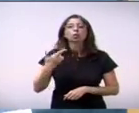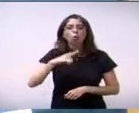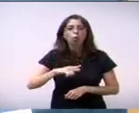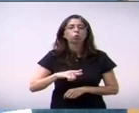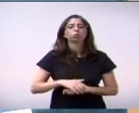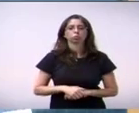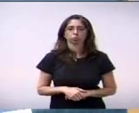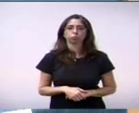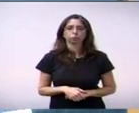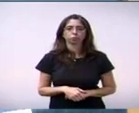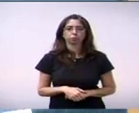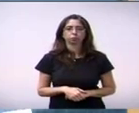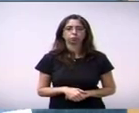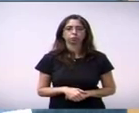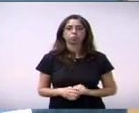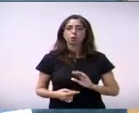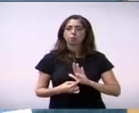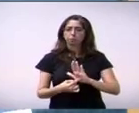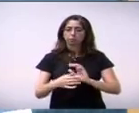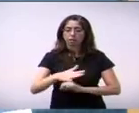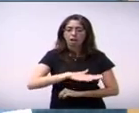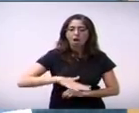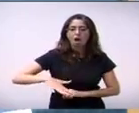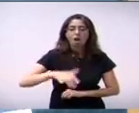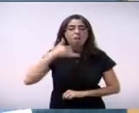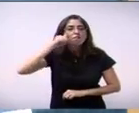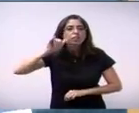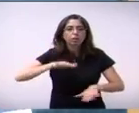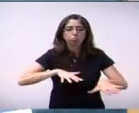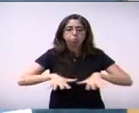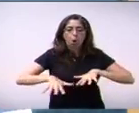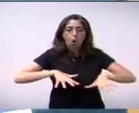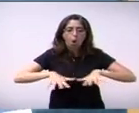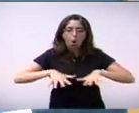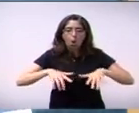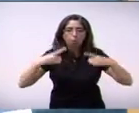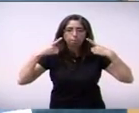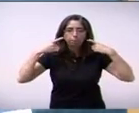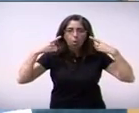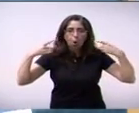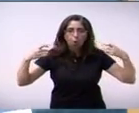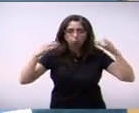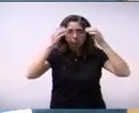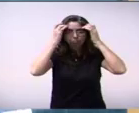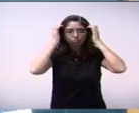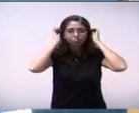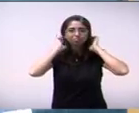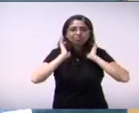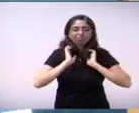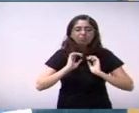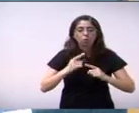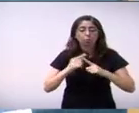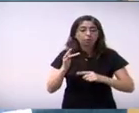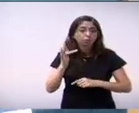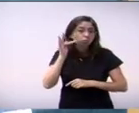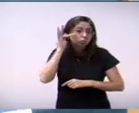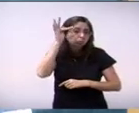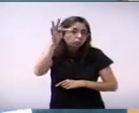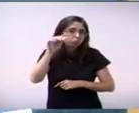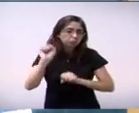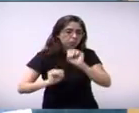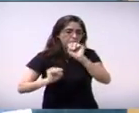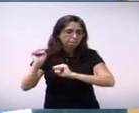da área com esse aumento de amortecimento que a Galvani vai acabar futuramente explorando.